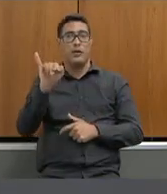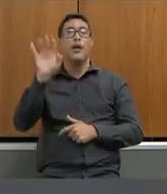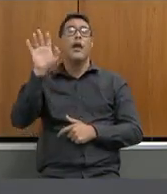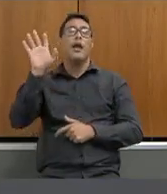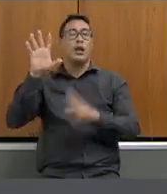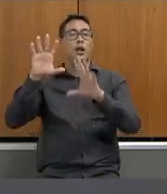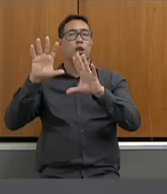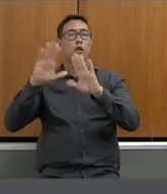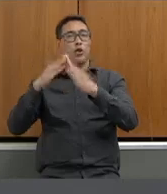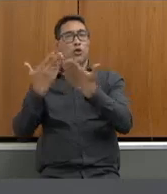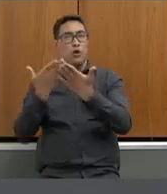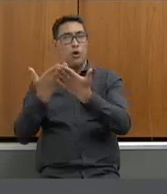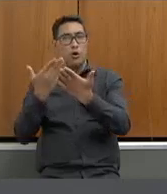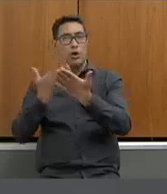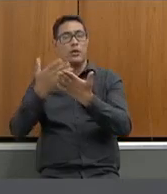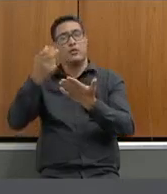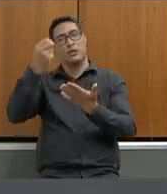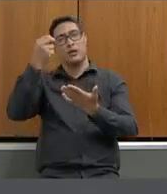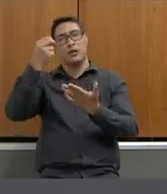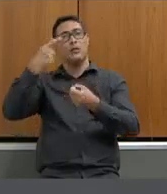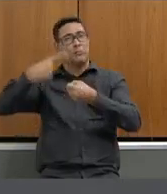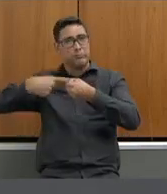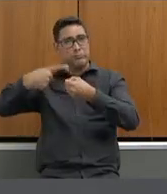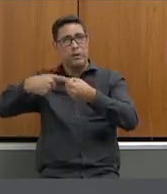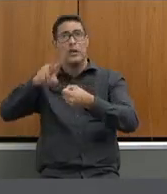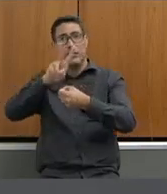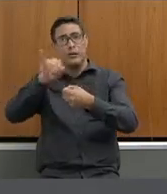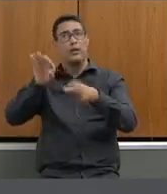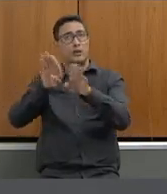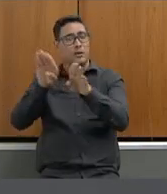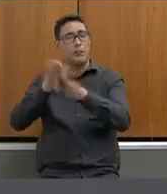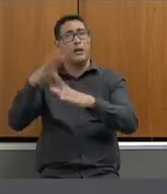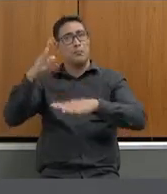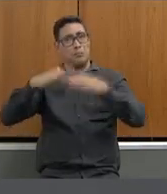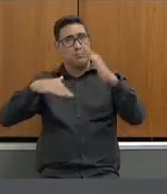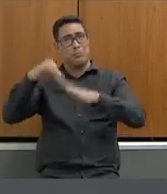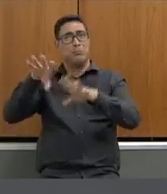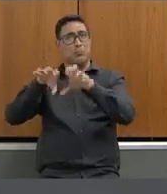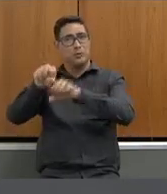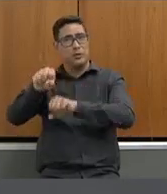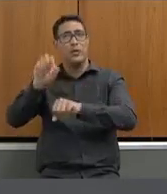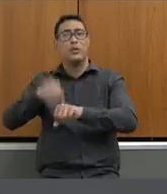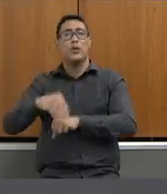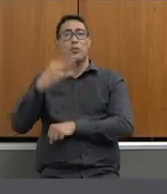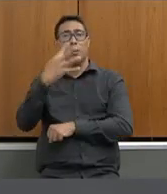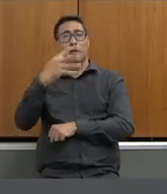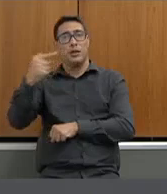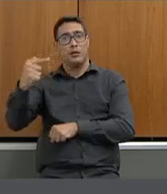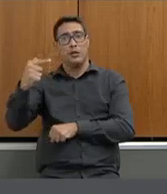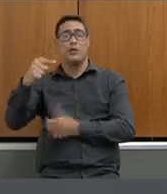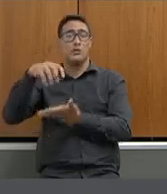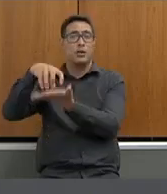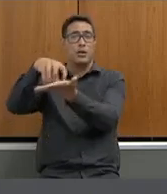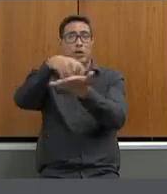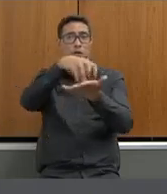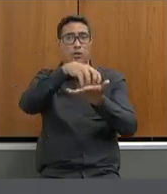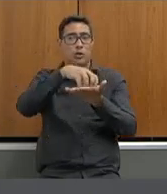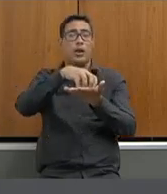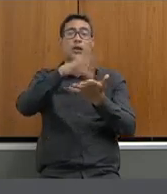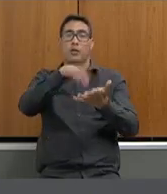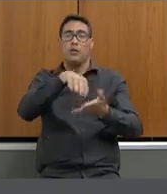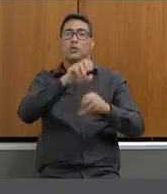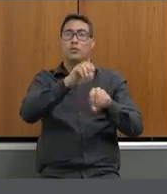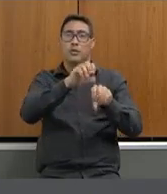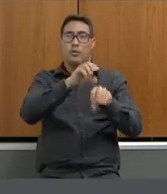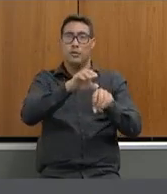município que também estarão com o formato profissionalizante em 47 regionais de ensino onde nós estaremos